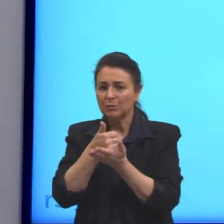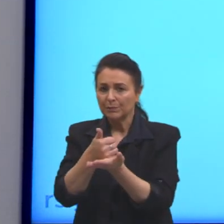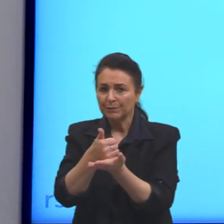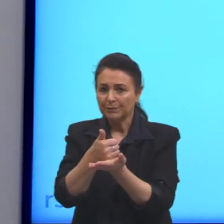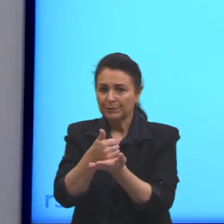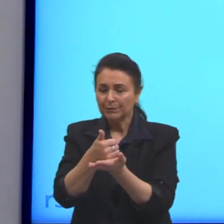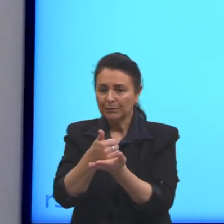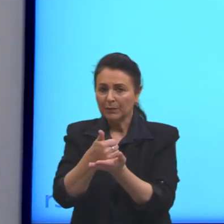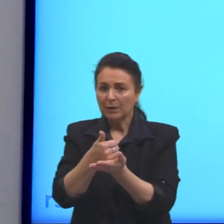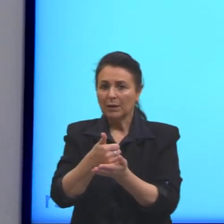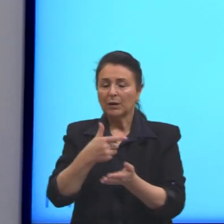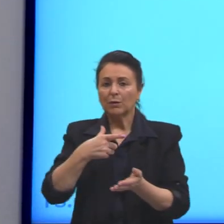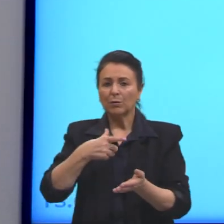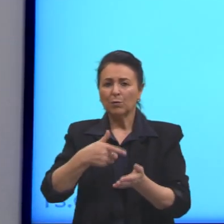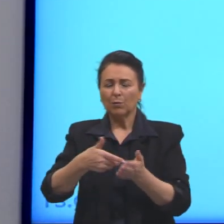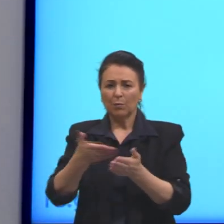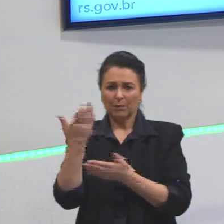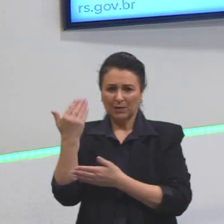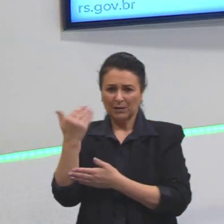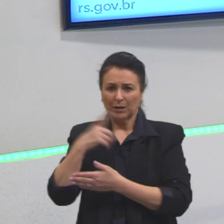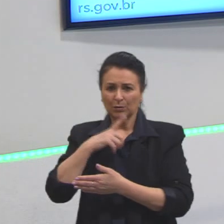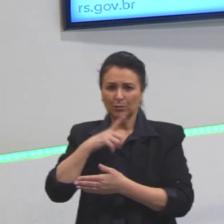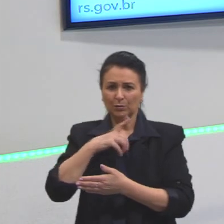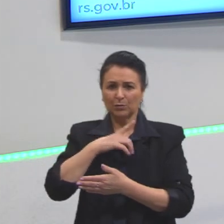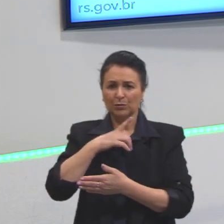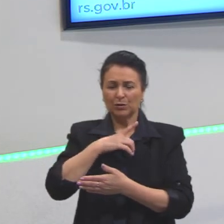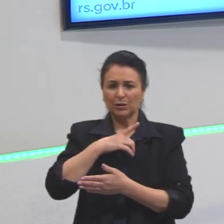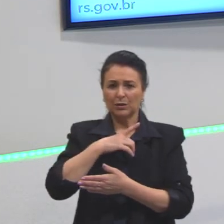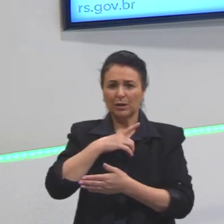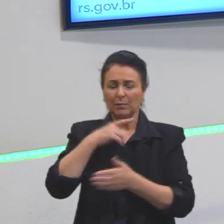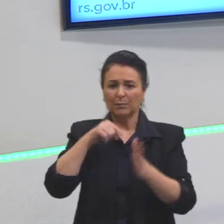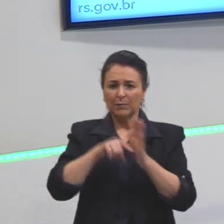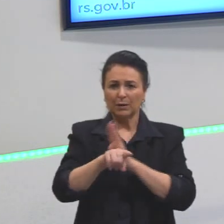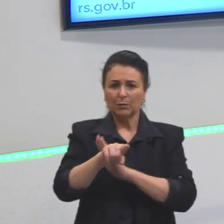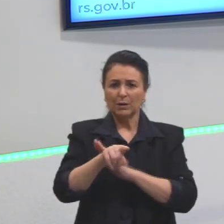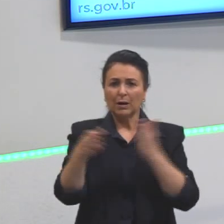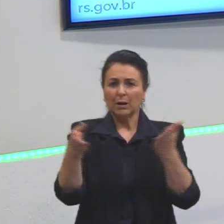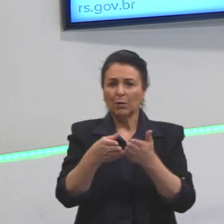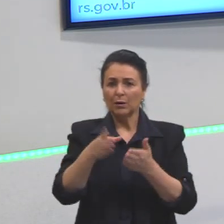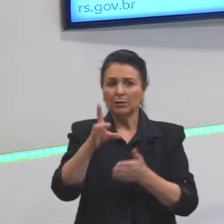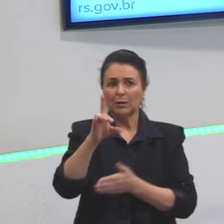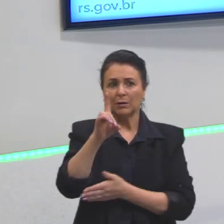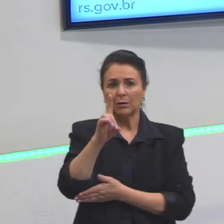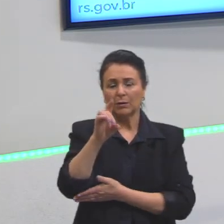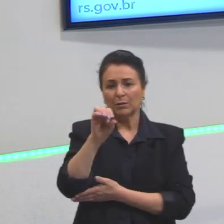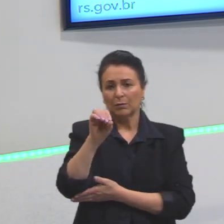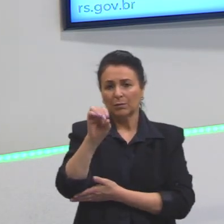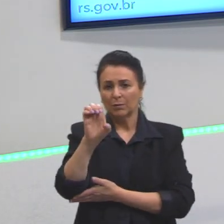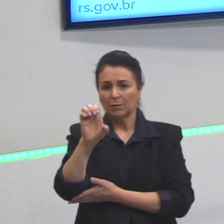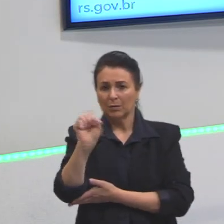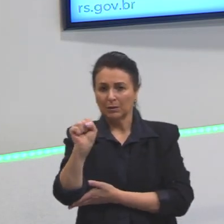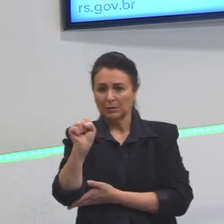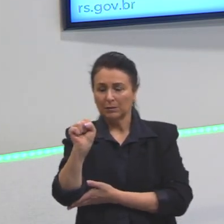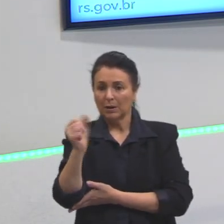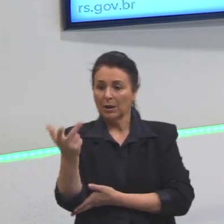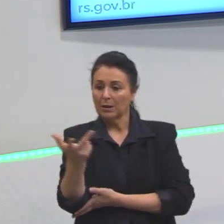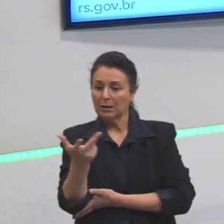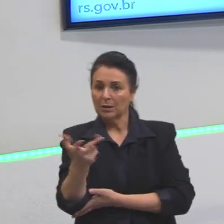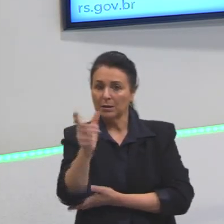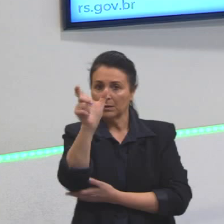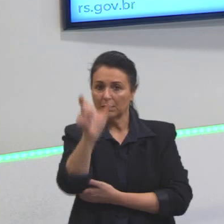passado eu tinha did para uma pergunta, aqui no presente eu tenho o does em relação à terceira pessoa,